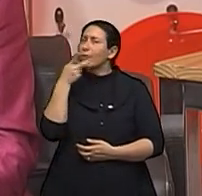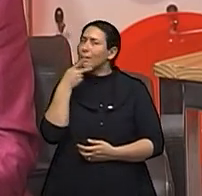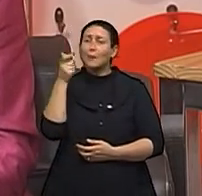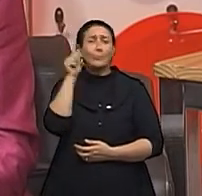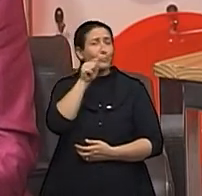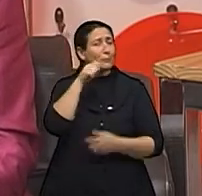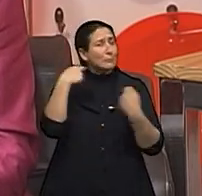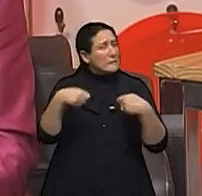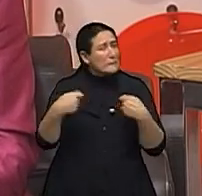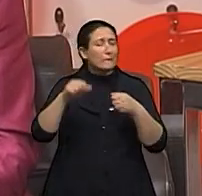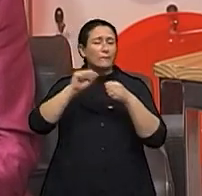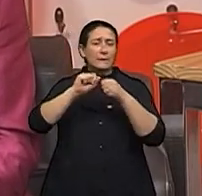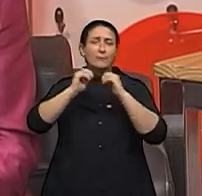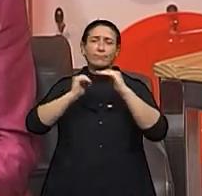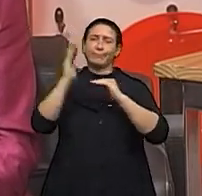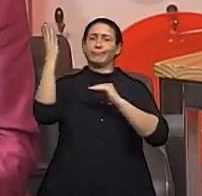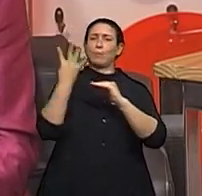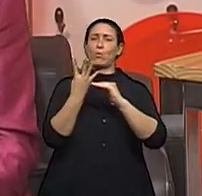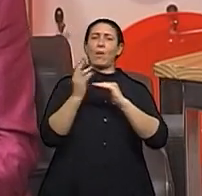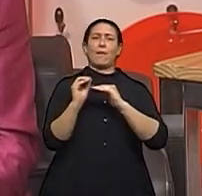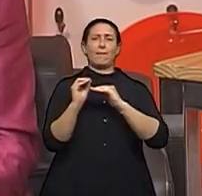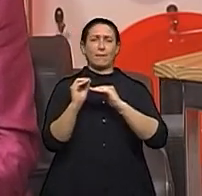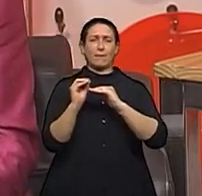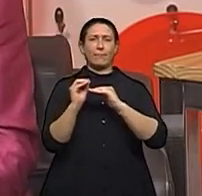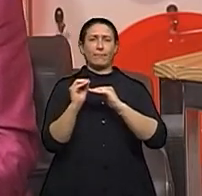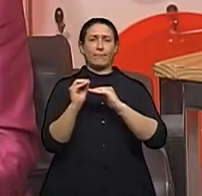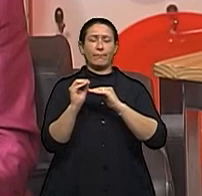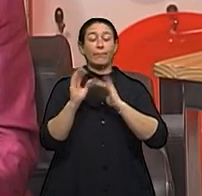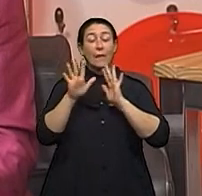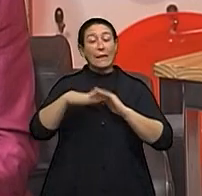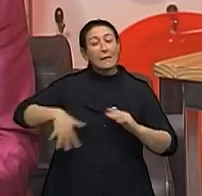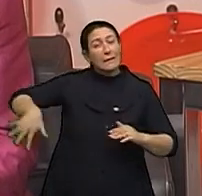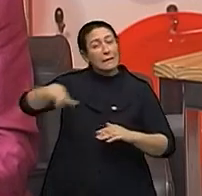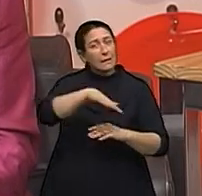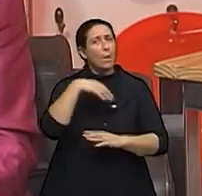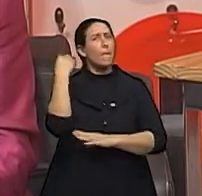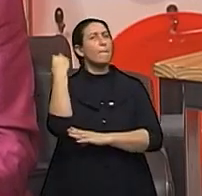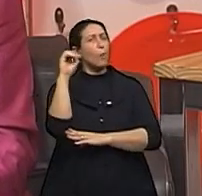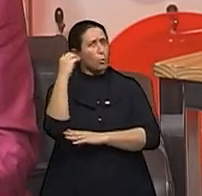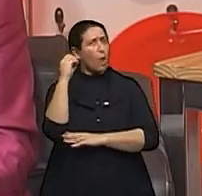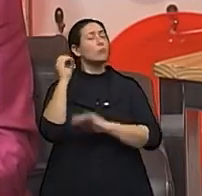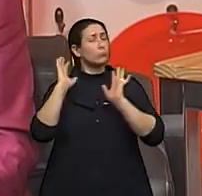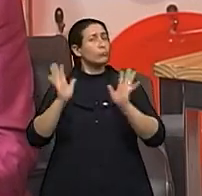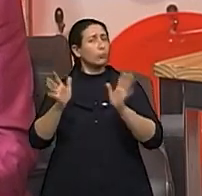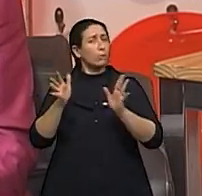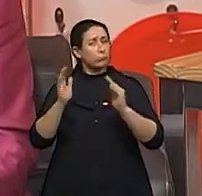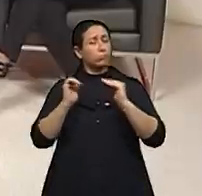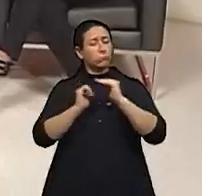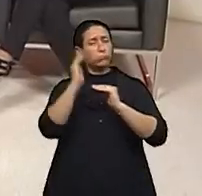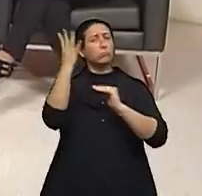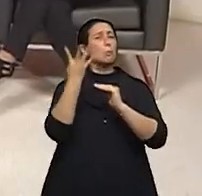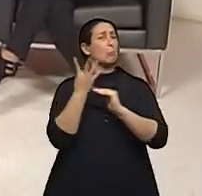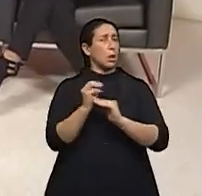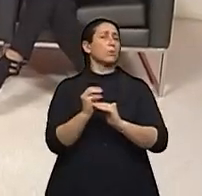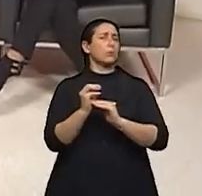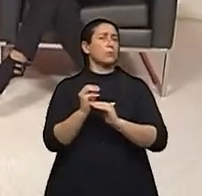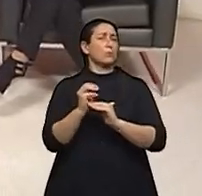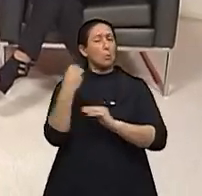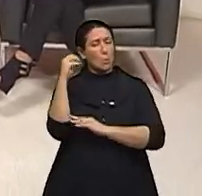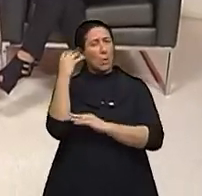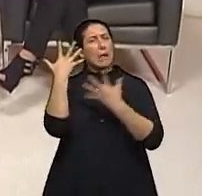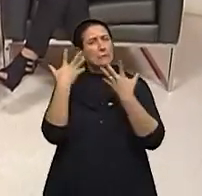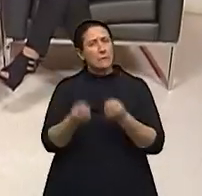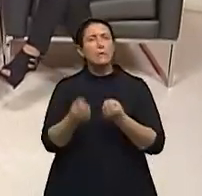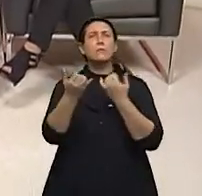mulheres façam a partir dos 40. E a cidade de Porto Alegre já adota a partir dos 40 e outras cidades